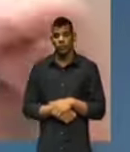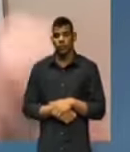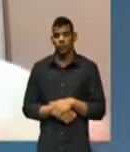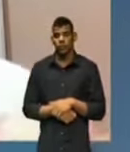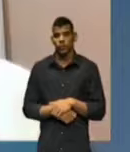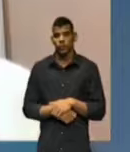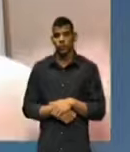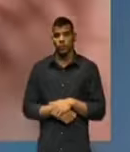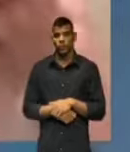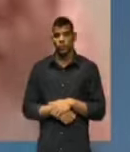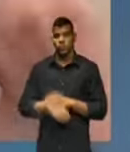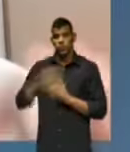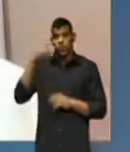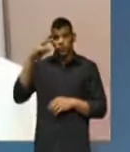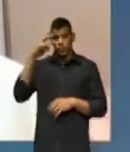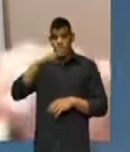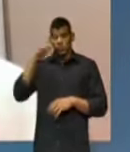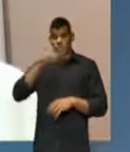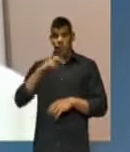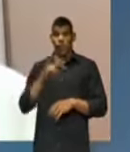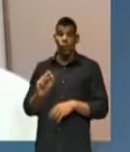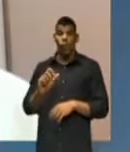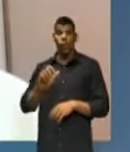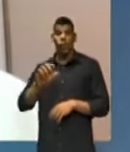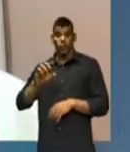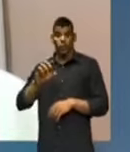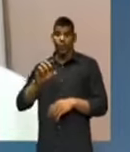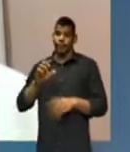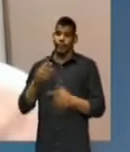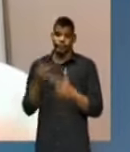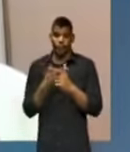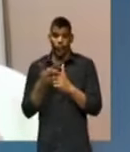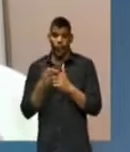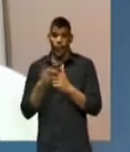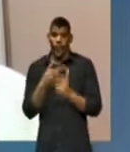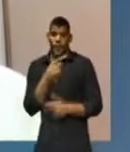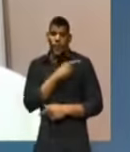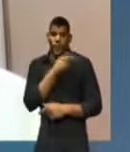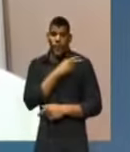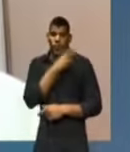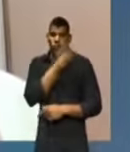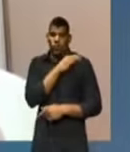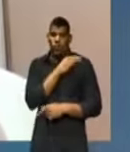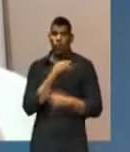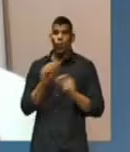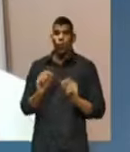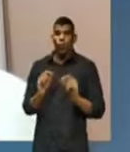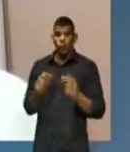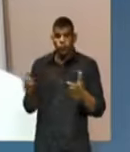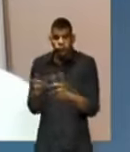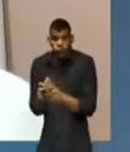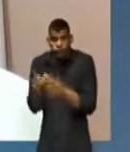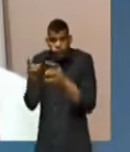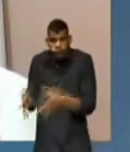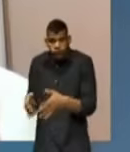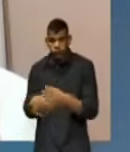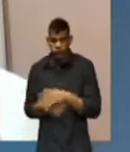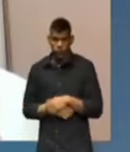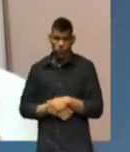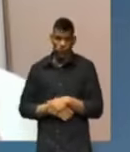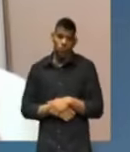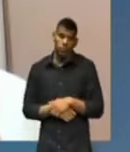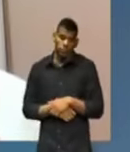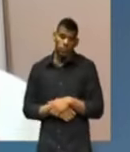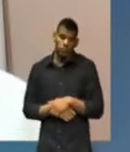e o abandono. Vamos lembrar que o nosso grande desafio no ensino médio é reduzir a evasão e o abandono. Era isso, senhor presidente.